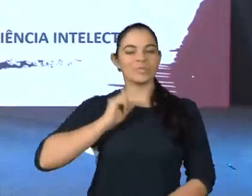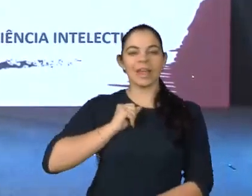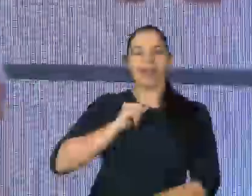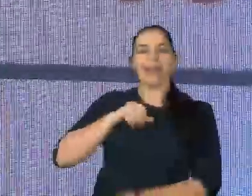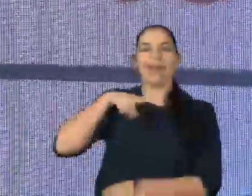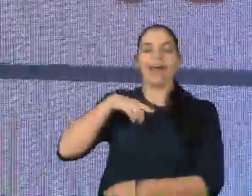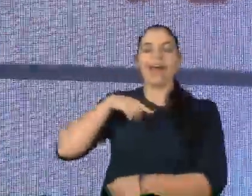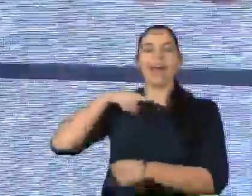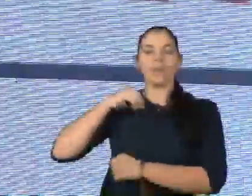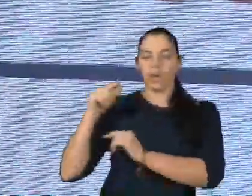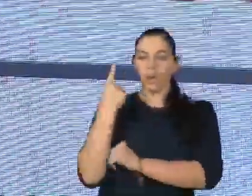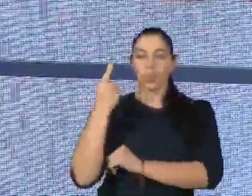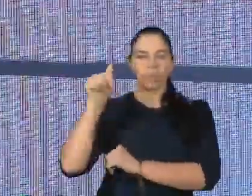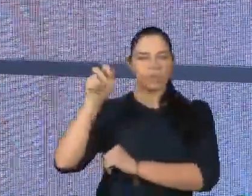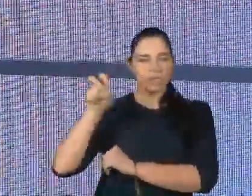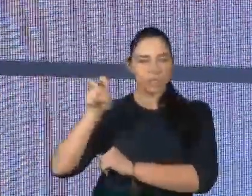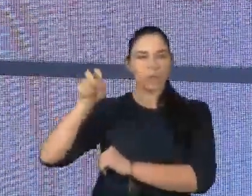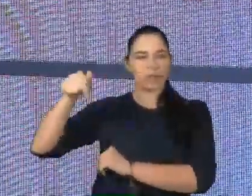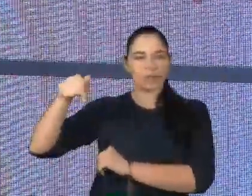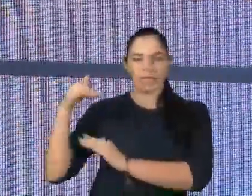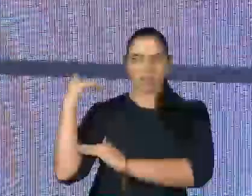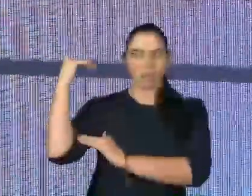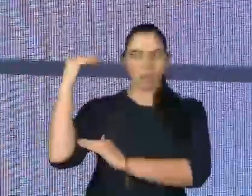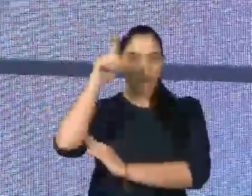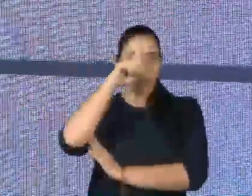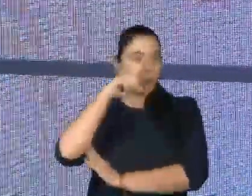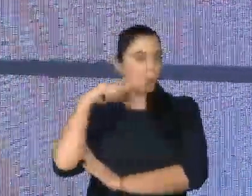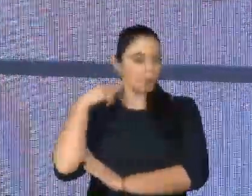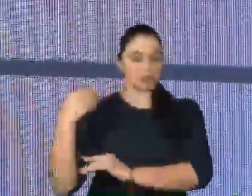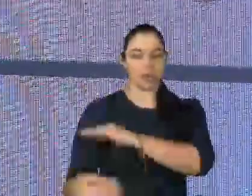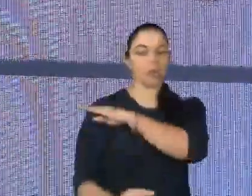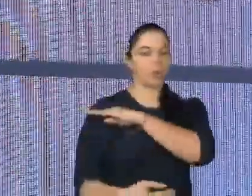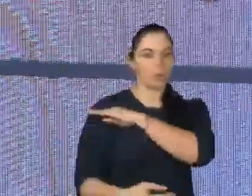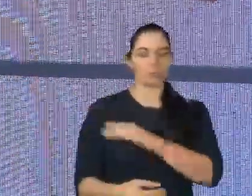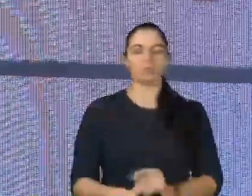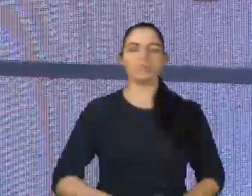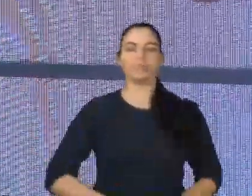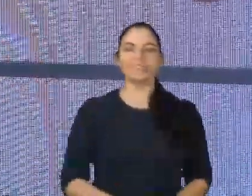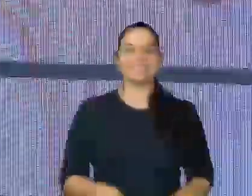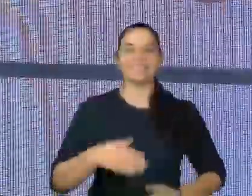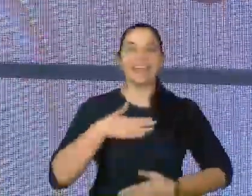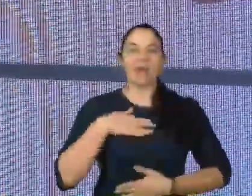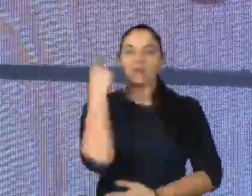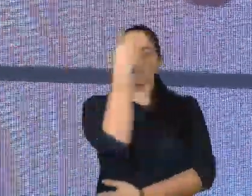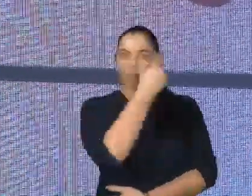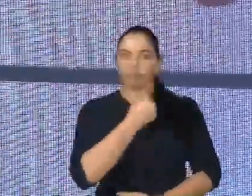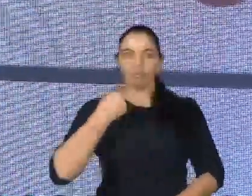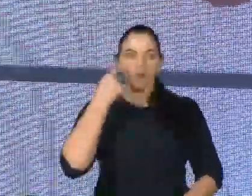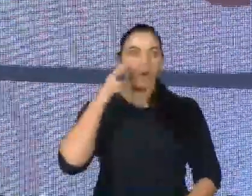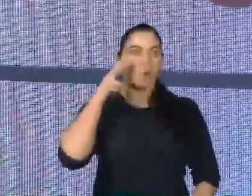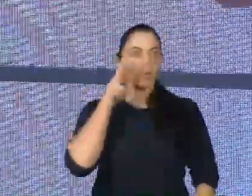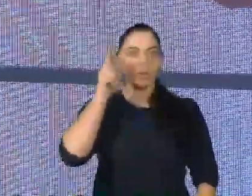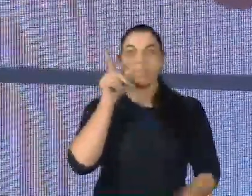tenho 1,57m de altura, cabelos loiros na altura dos ombros. Meu rosto é oval, meus